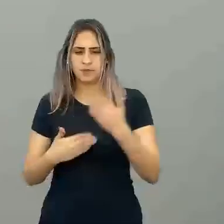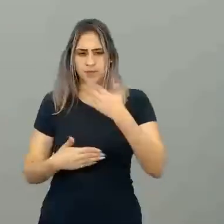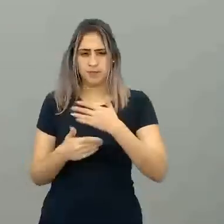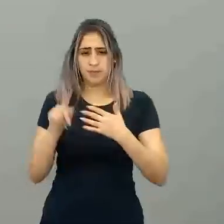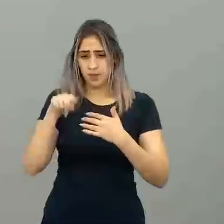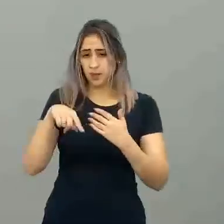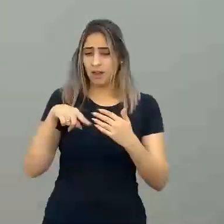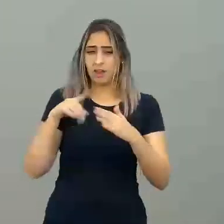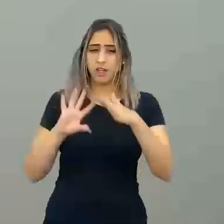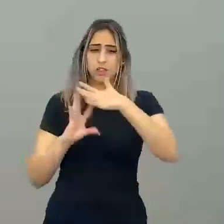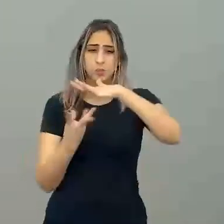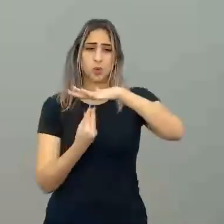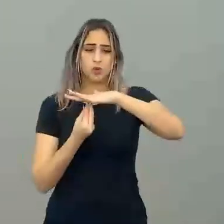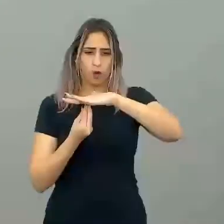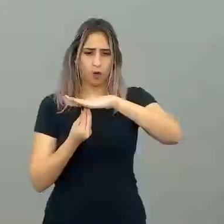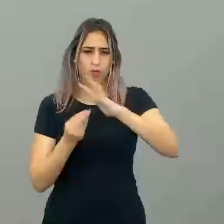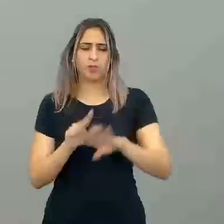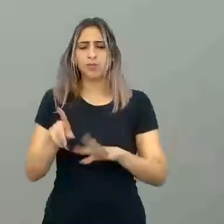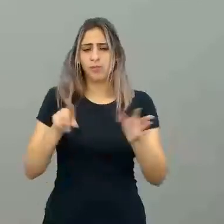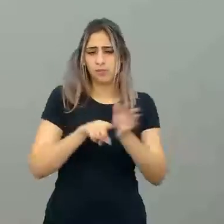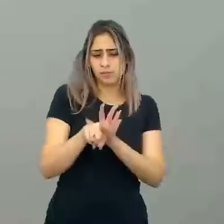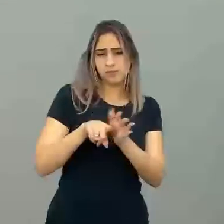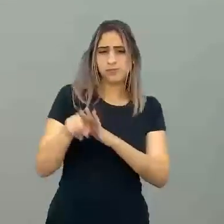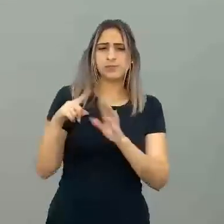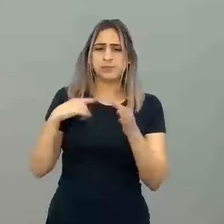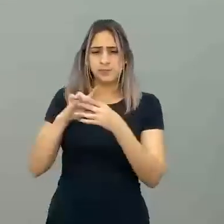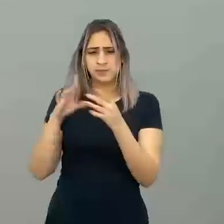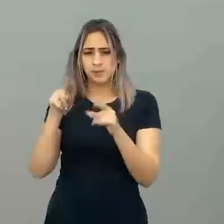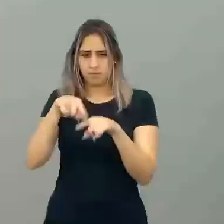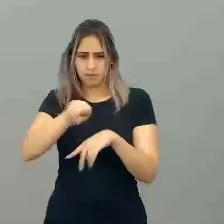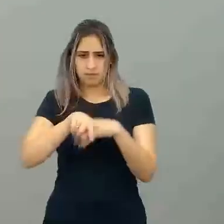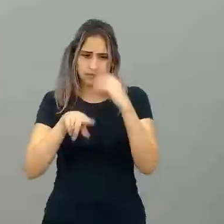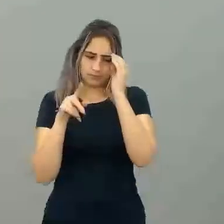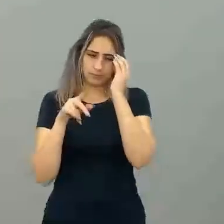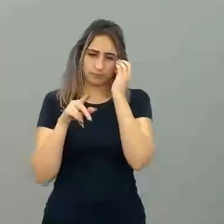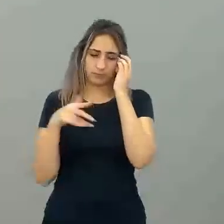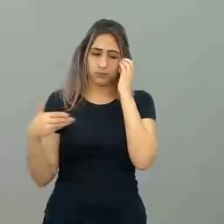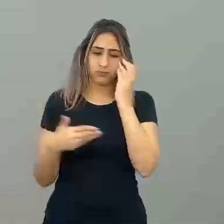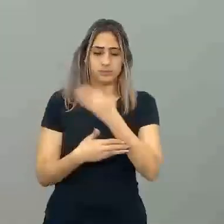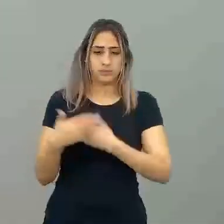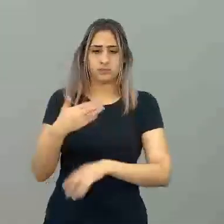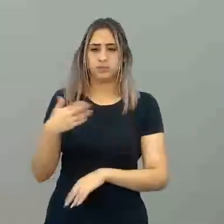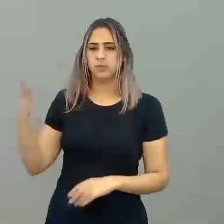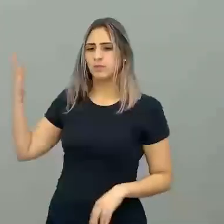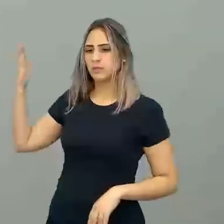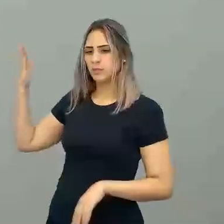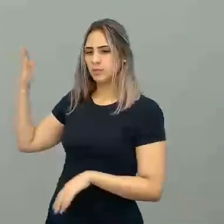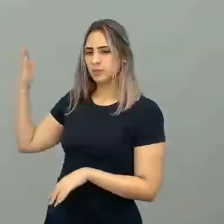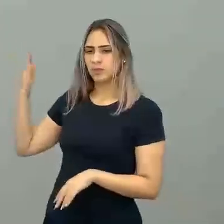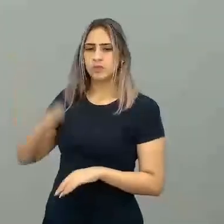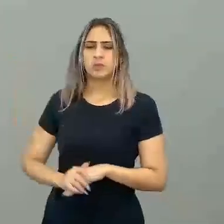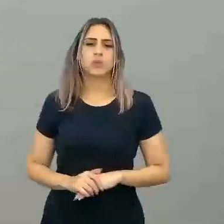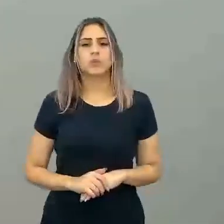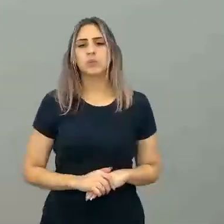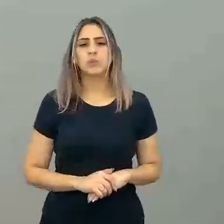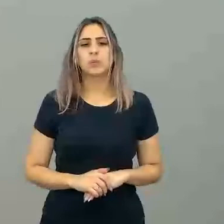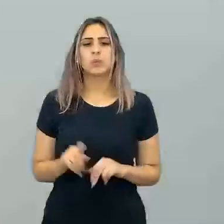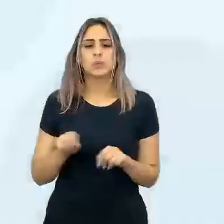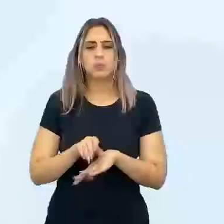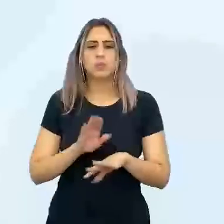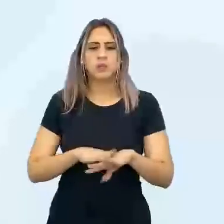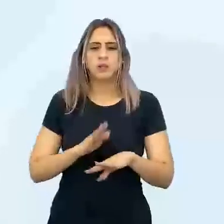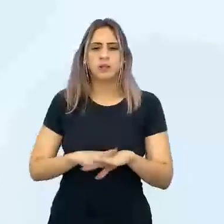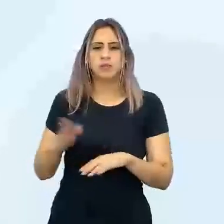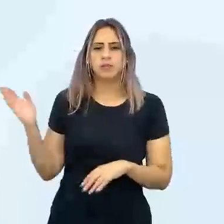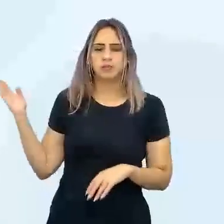Eu expliquei para vocês como faz a pesquisa, mas eu também deixei para vocês, nos slides, um mapa mental, tá? Quem fez isso foi o